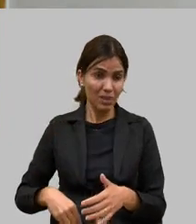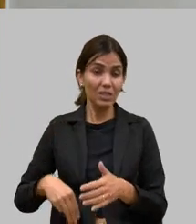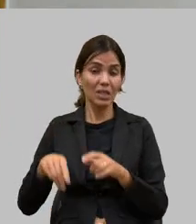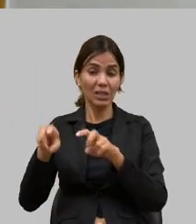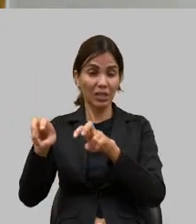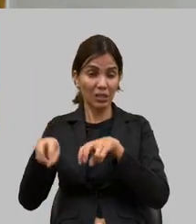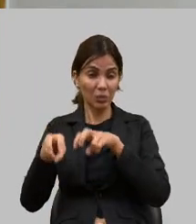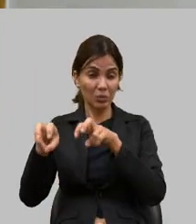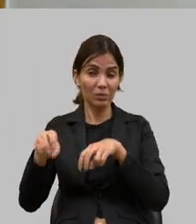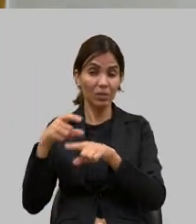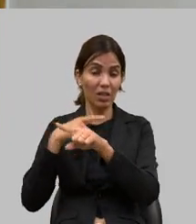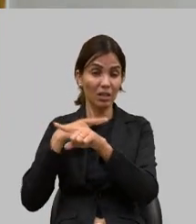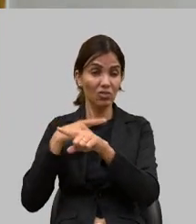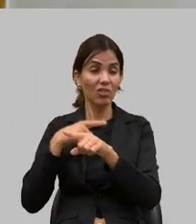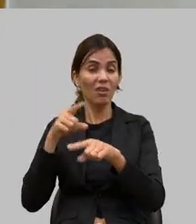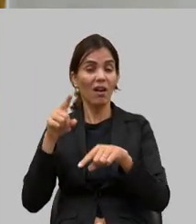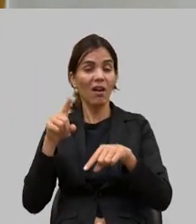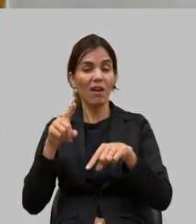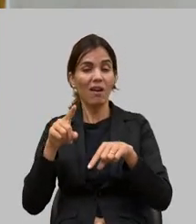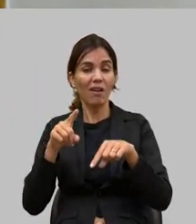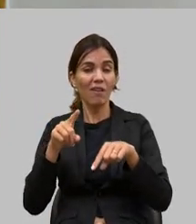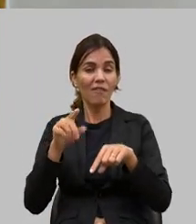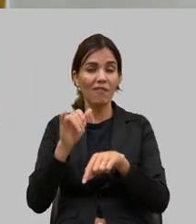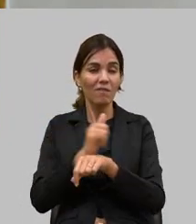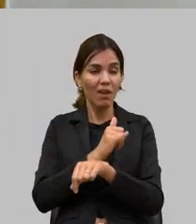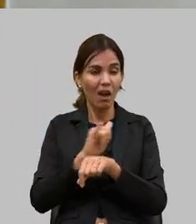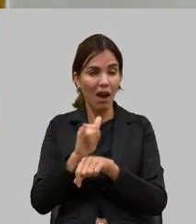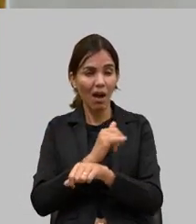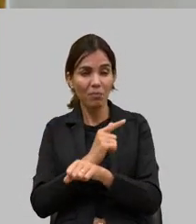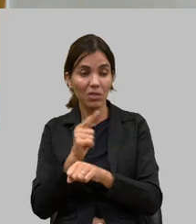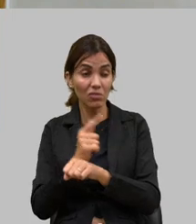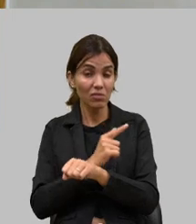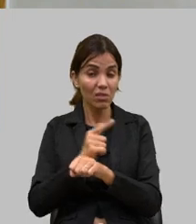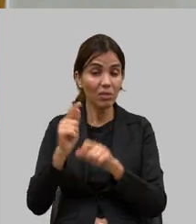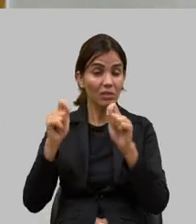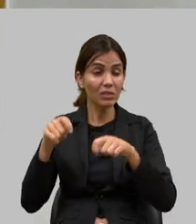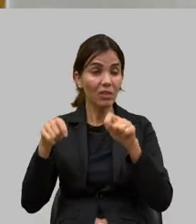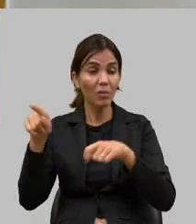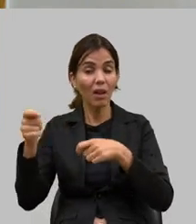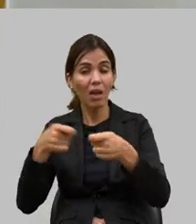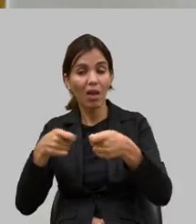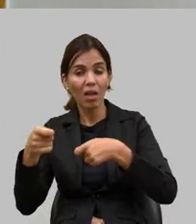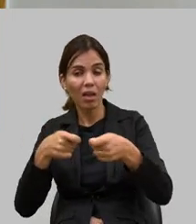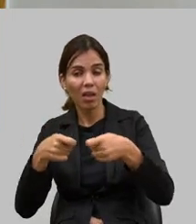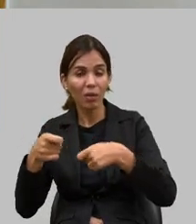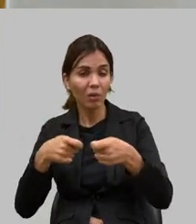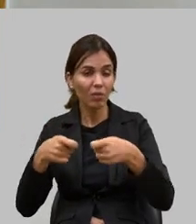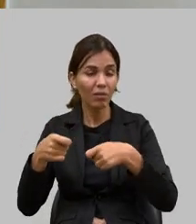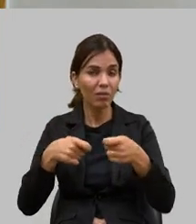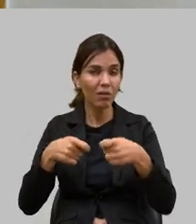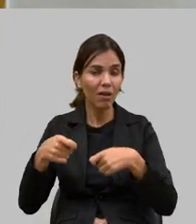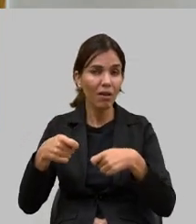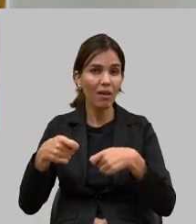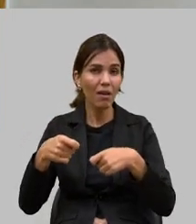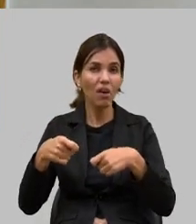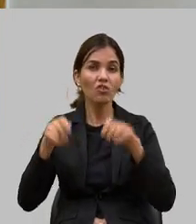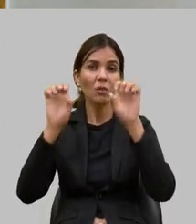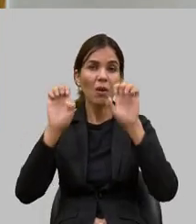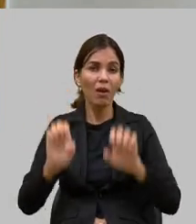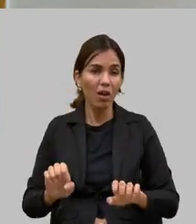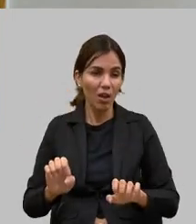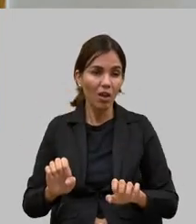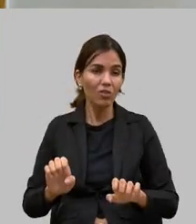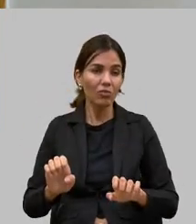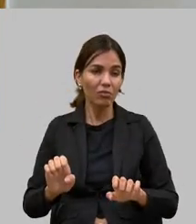possibilitavam regular de forma ética a importação desenfreada de